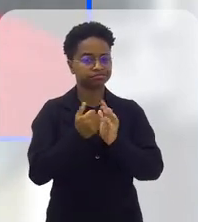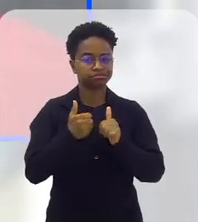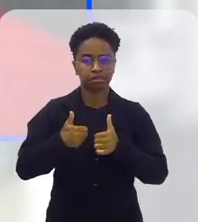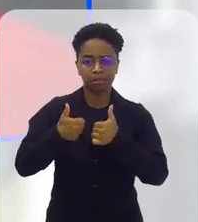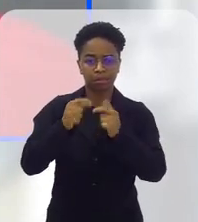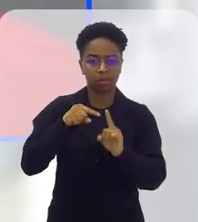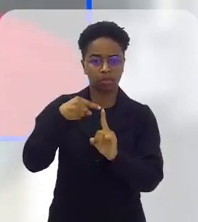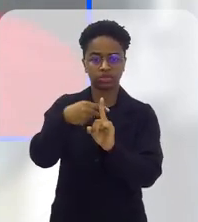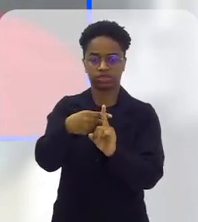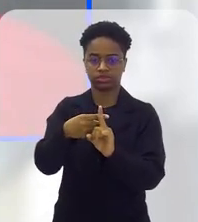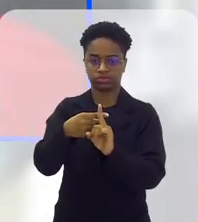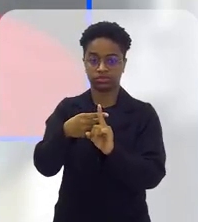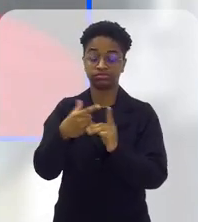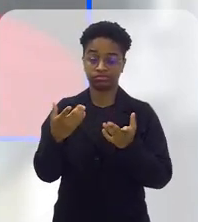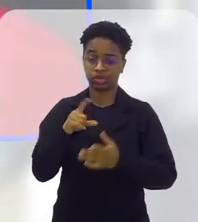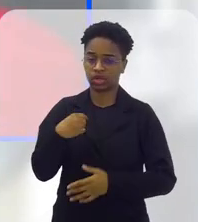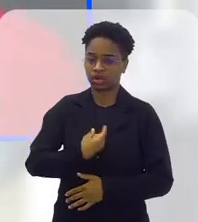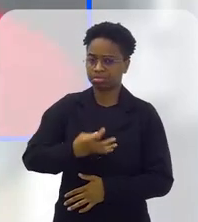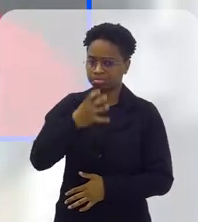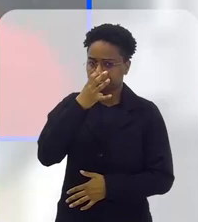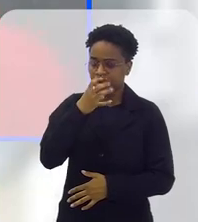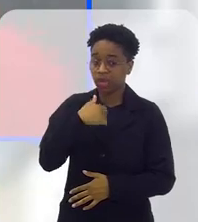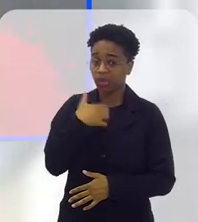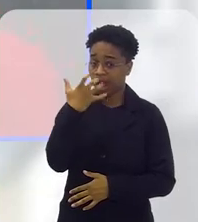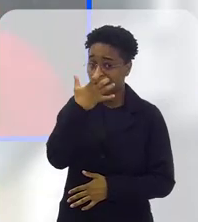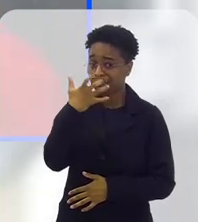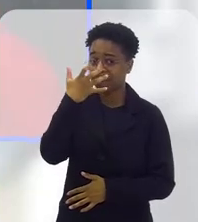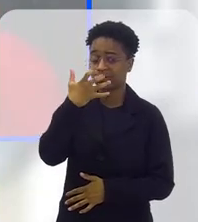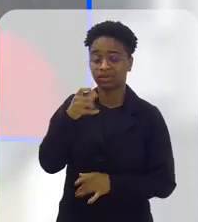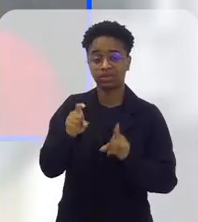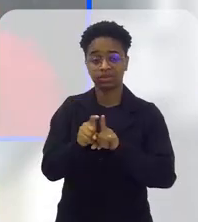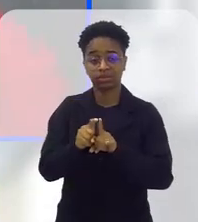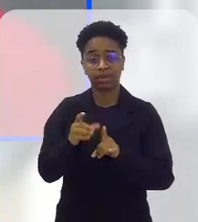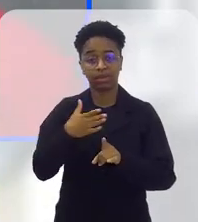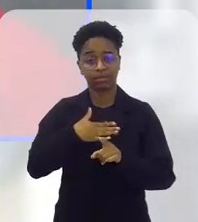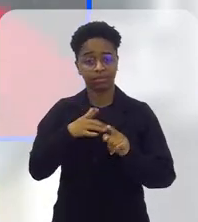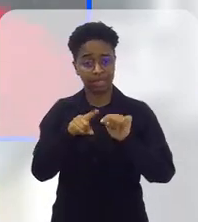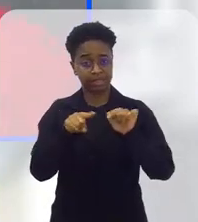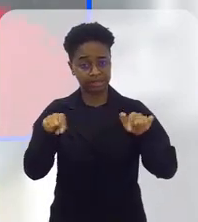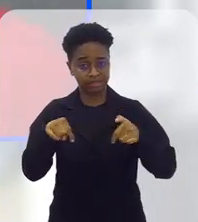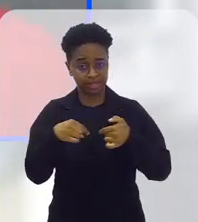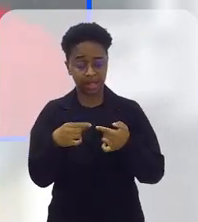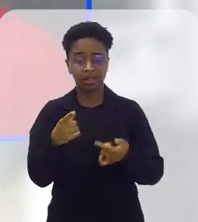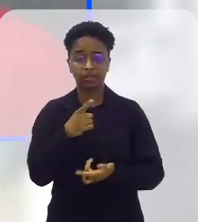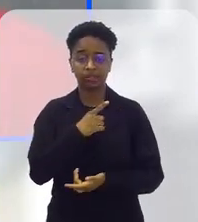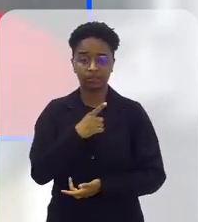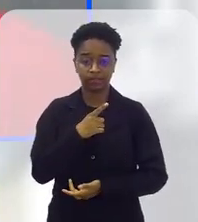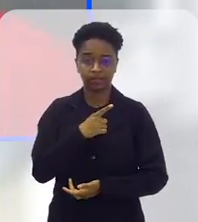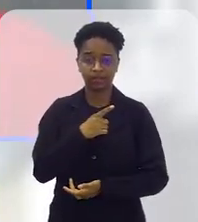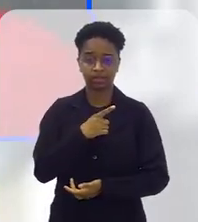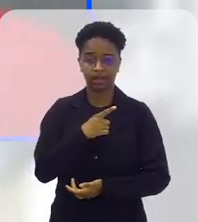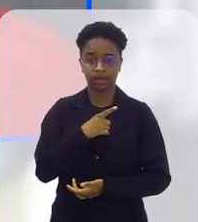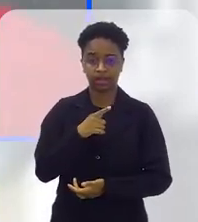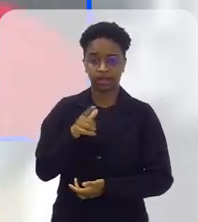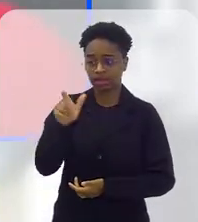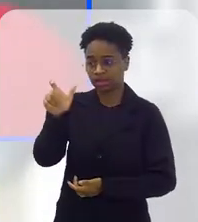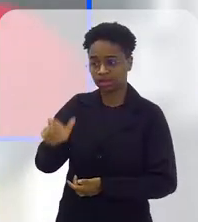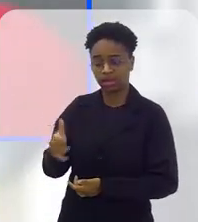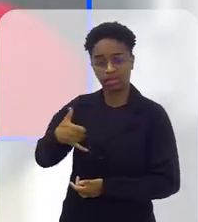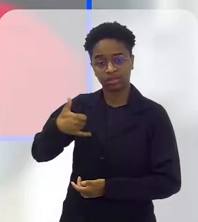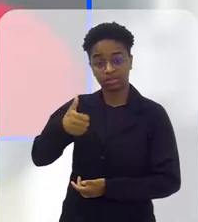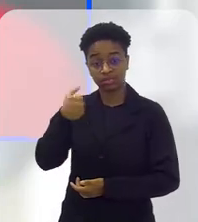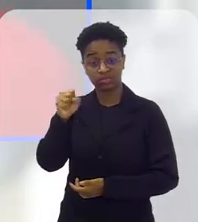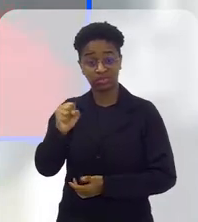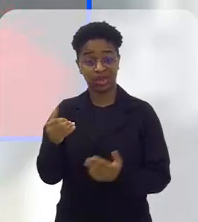pra gente. é encantador, eu fico apaixonada e no meu próprio gabinete, né? A gente tem uma que completou 18 anos